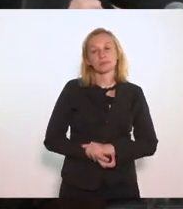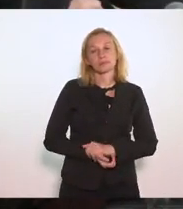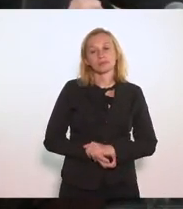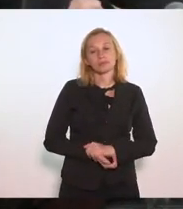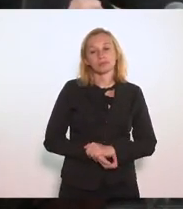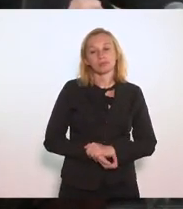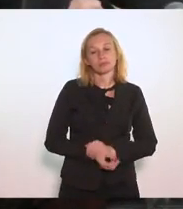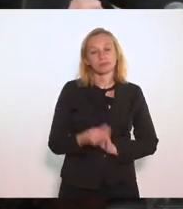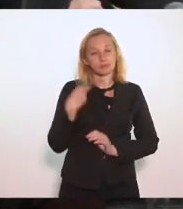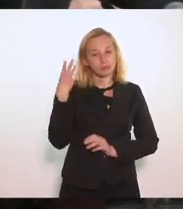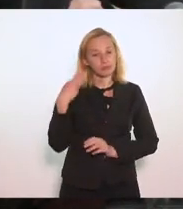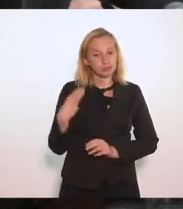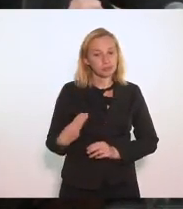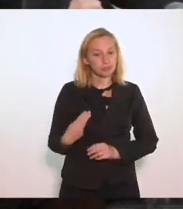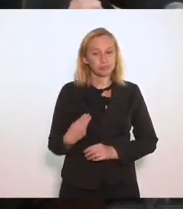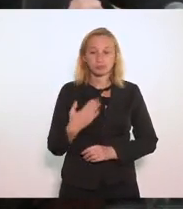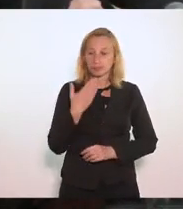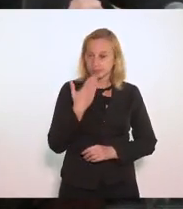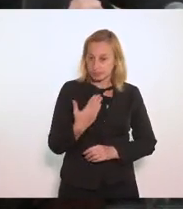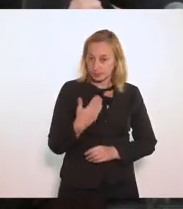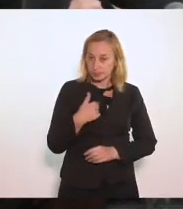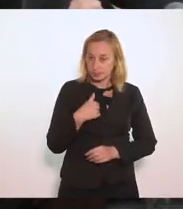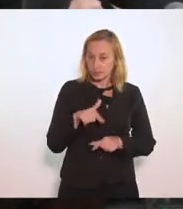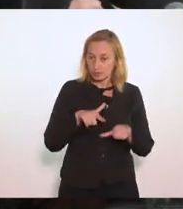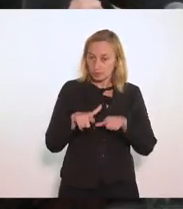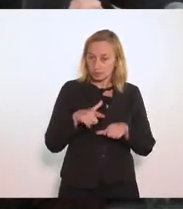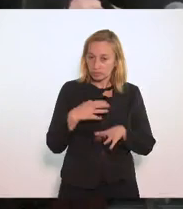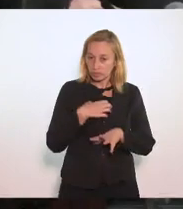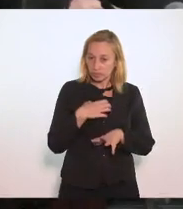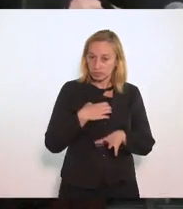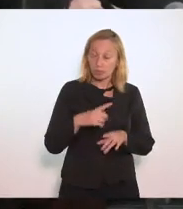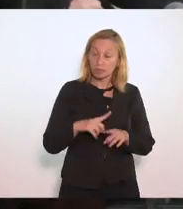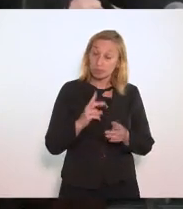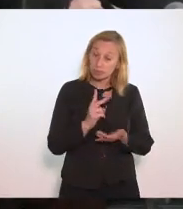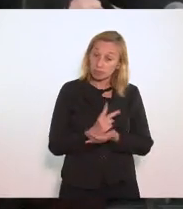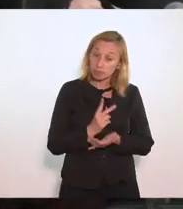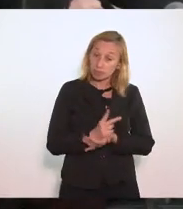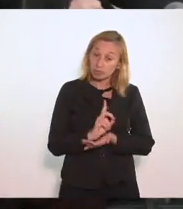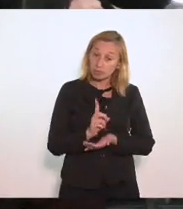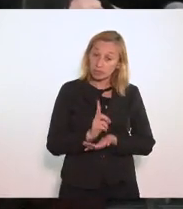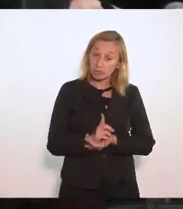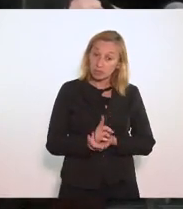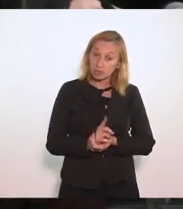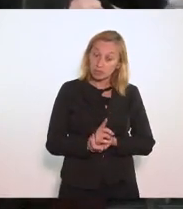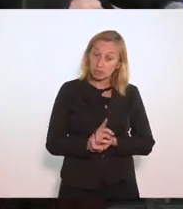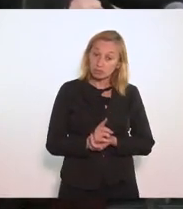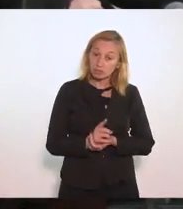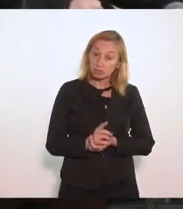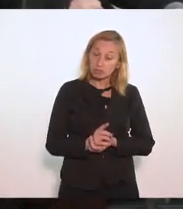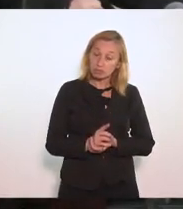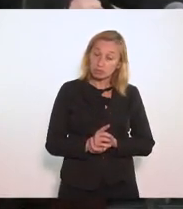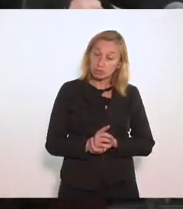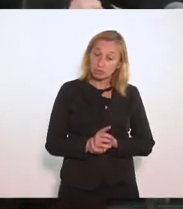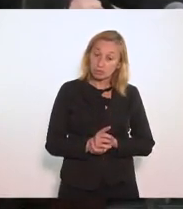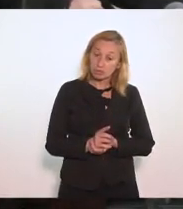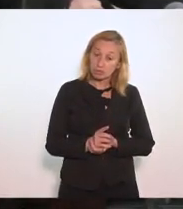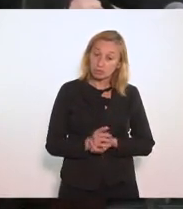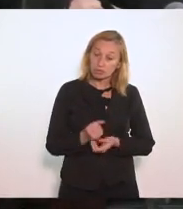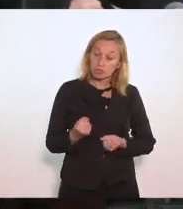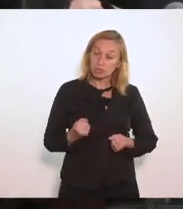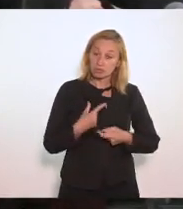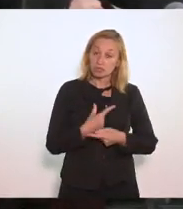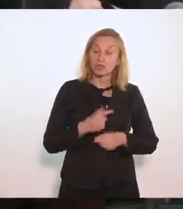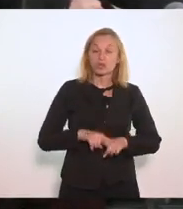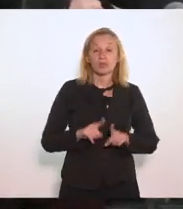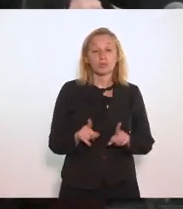A Mônica fez um pedido E eu trabalhei Em nenhum sentido Mesmo não Tendo sucesso Em relação